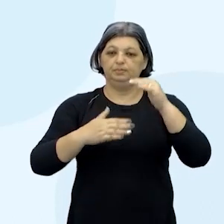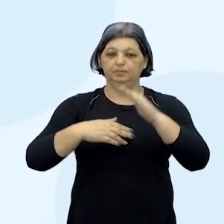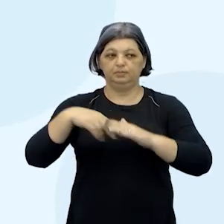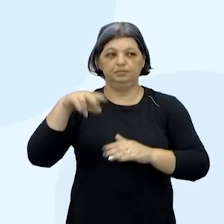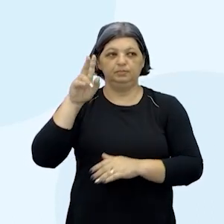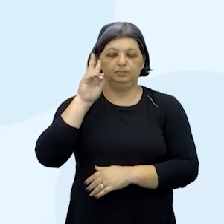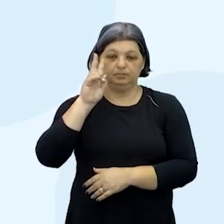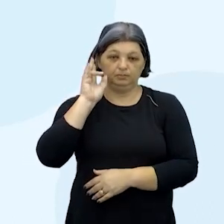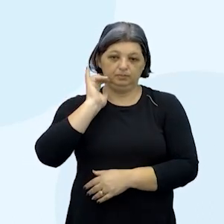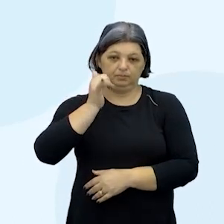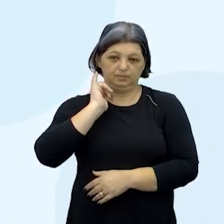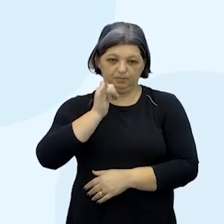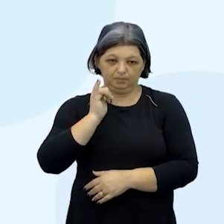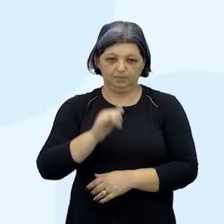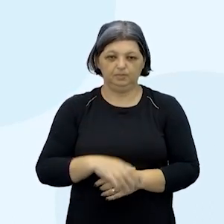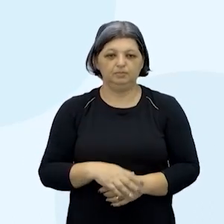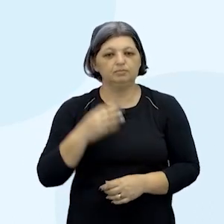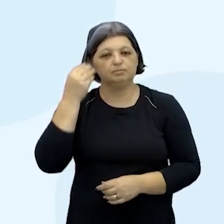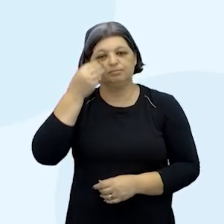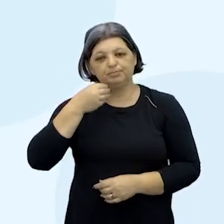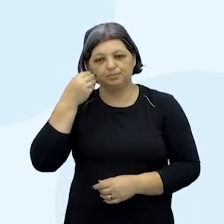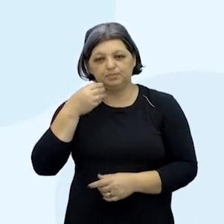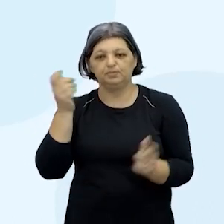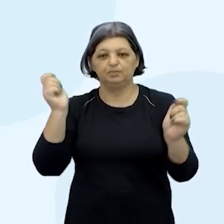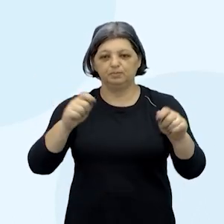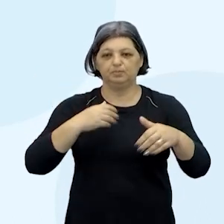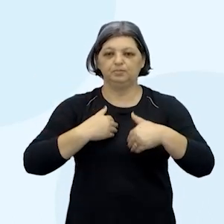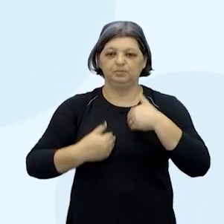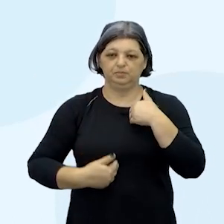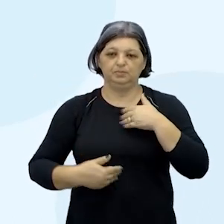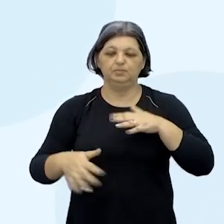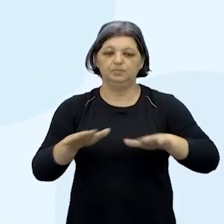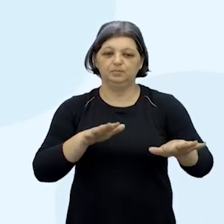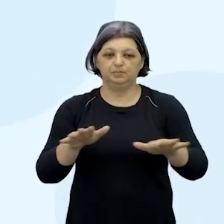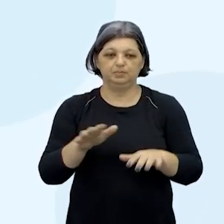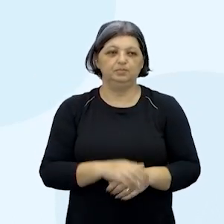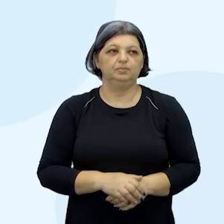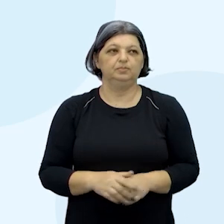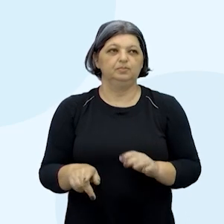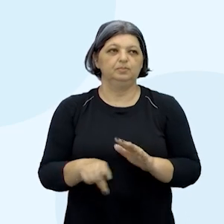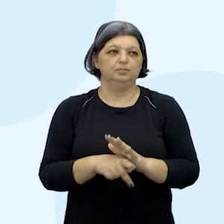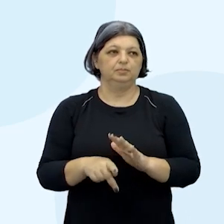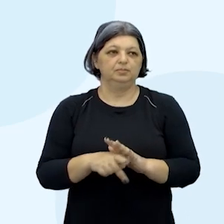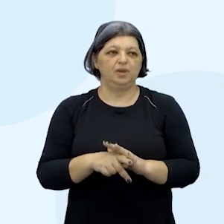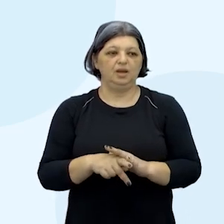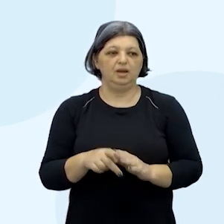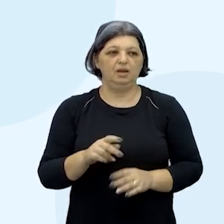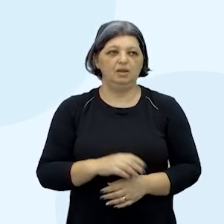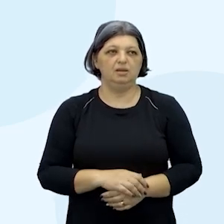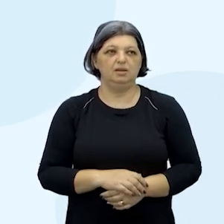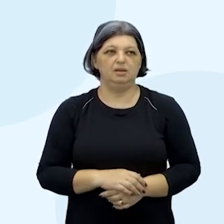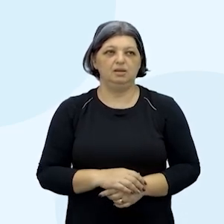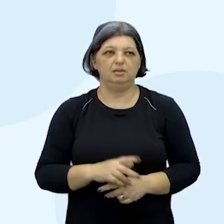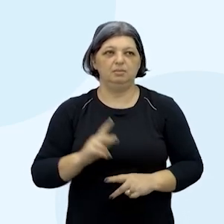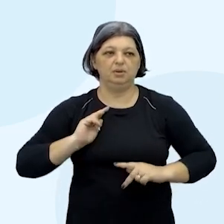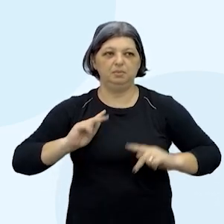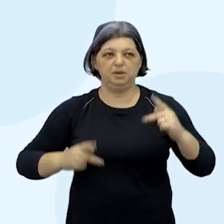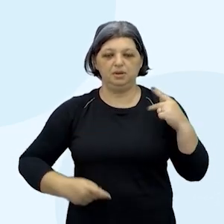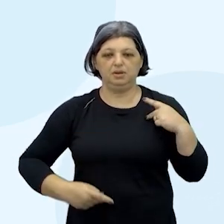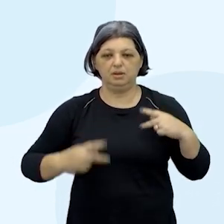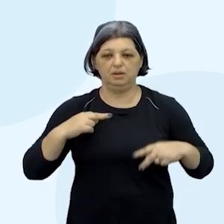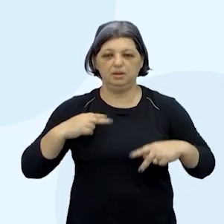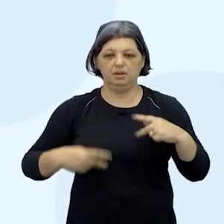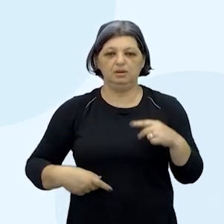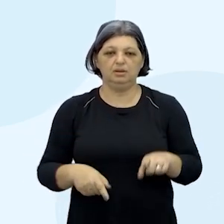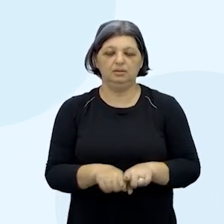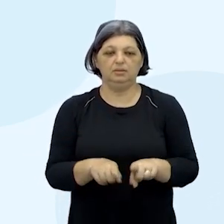por meio da performance experimentando a potencialidade do corpo em movimento enquanto produtor de sentidos e ressignificando o corpo como um veículo